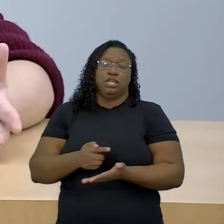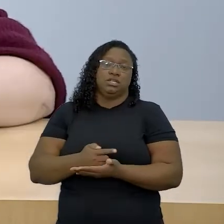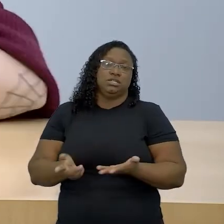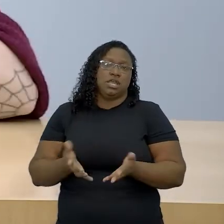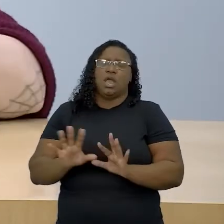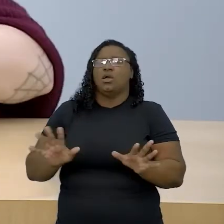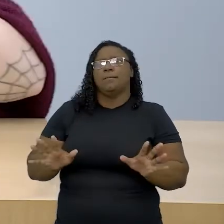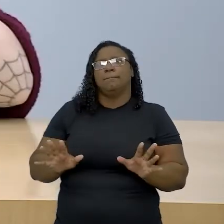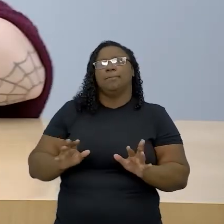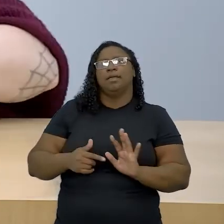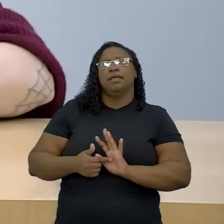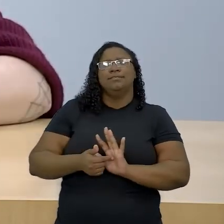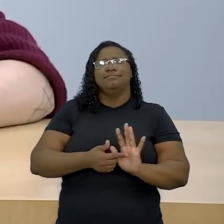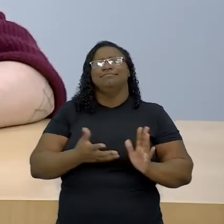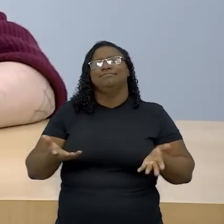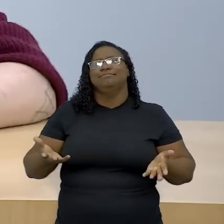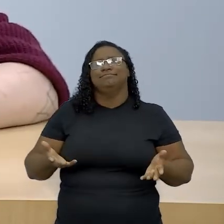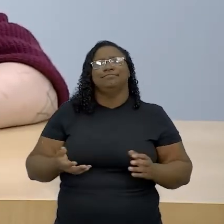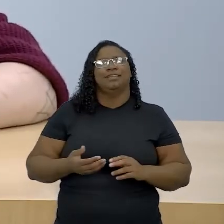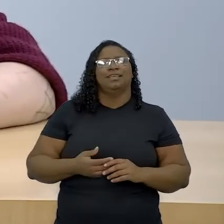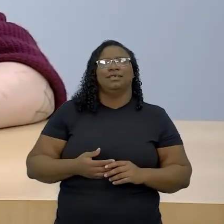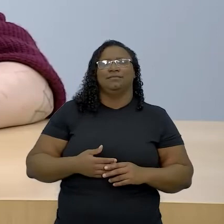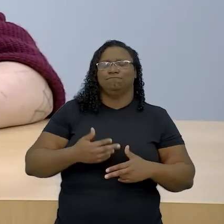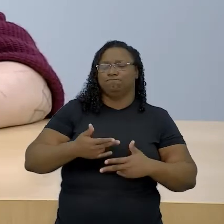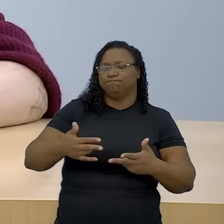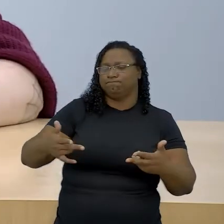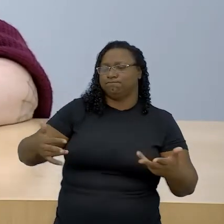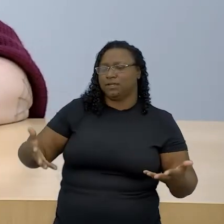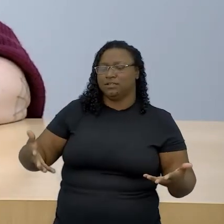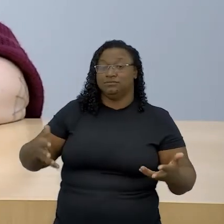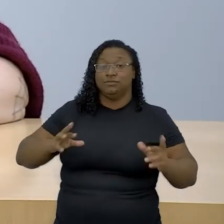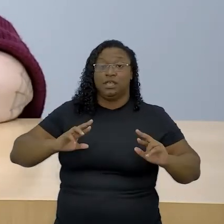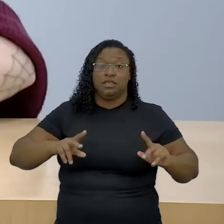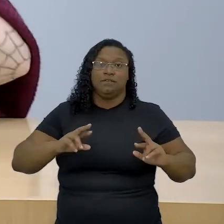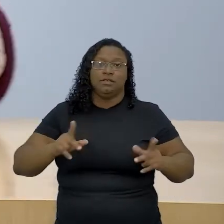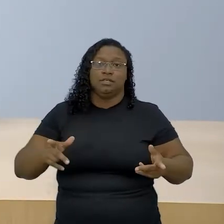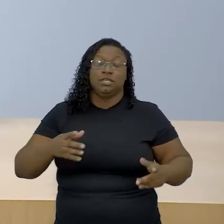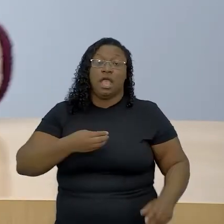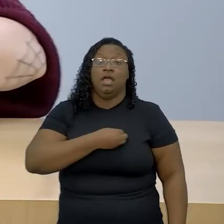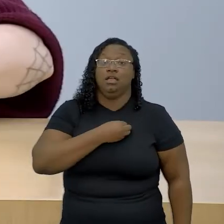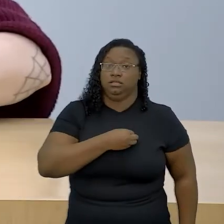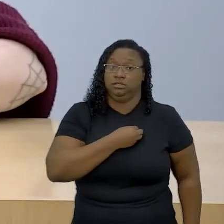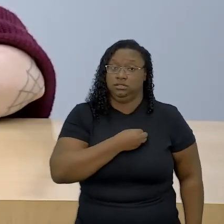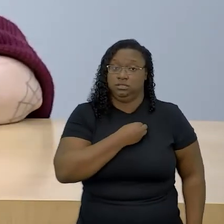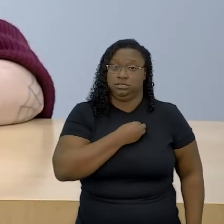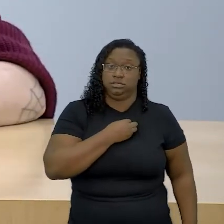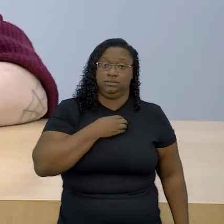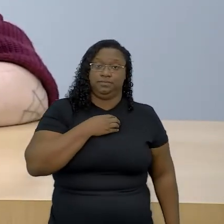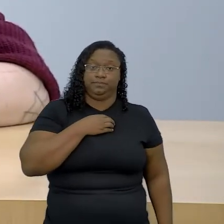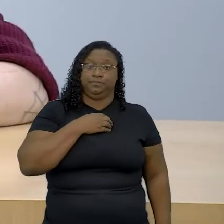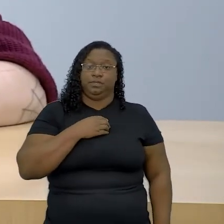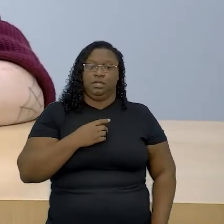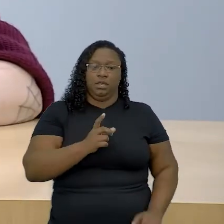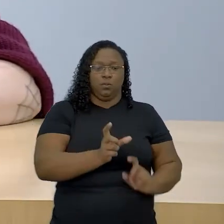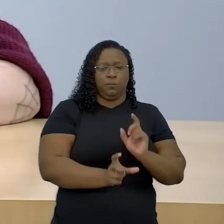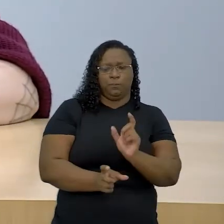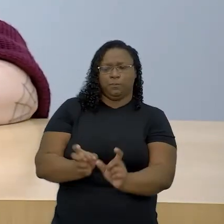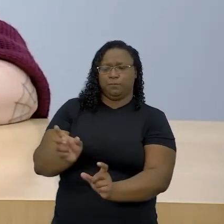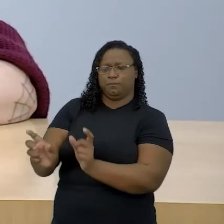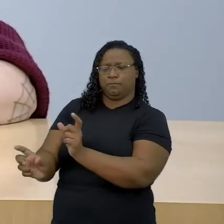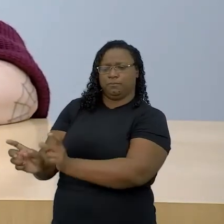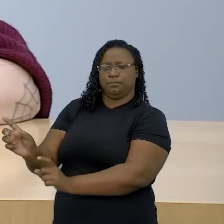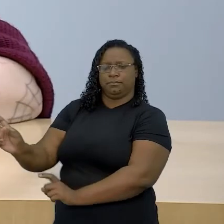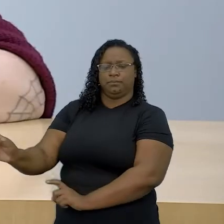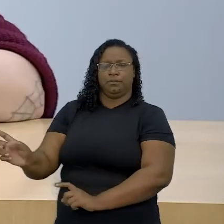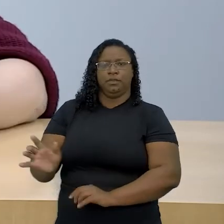determinados critérios absolutamente arbitrários. E as vidas que, dentro desses critérios arbitrários, são